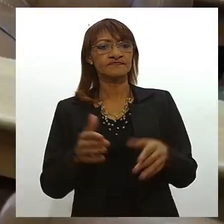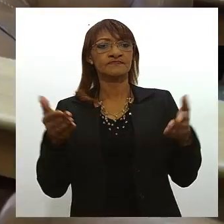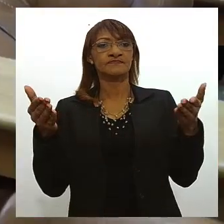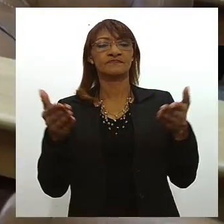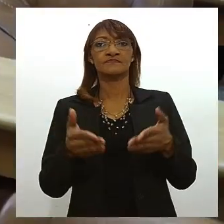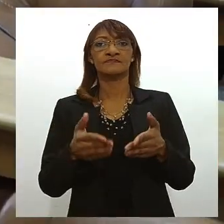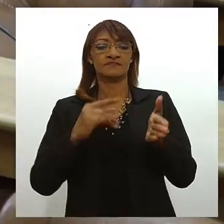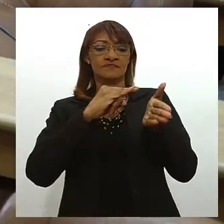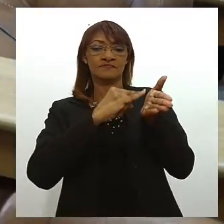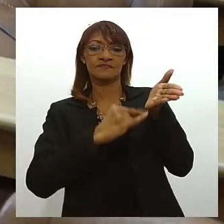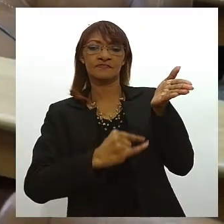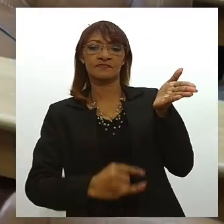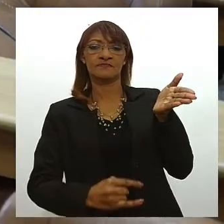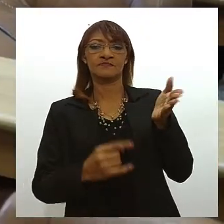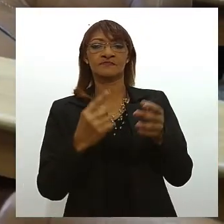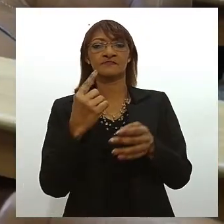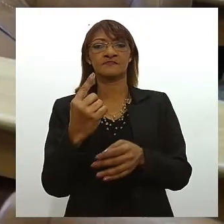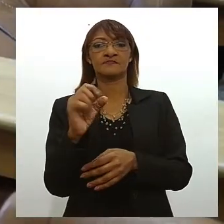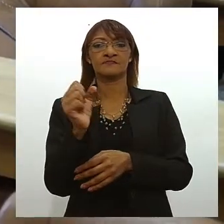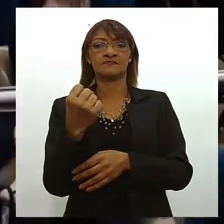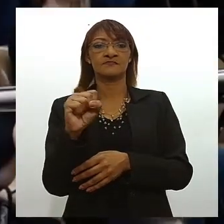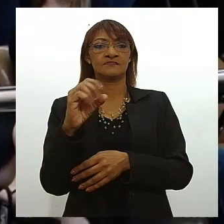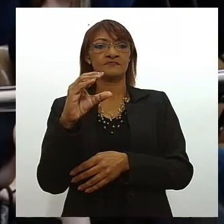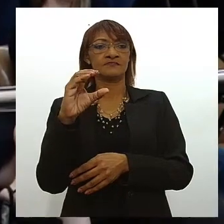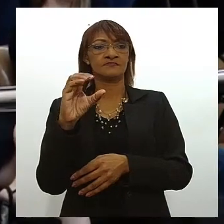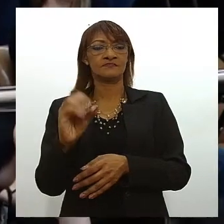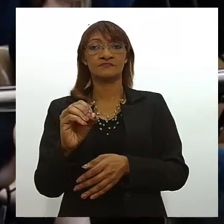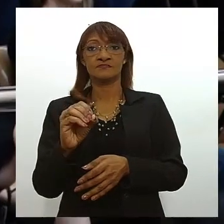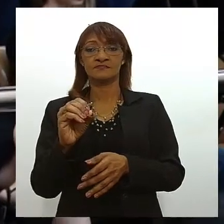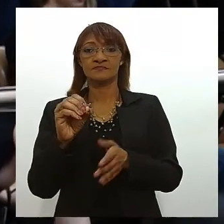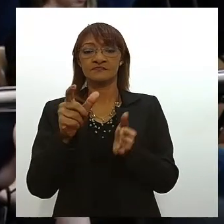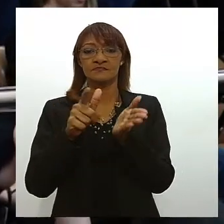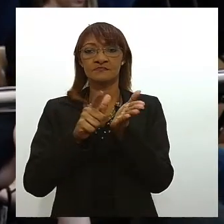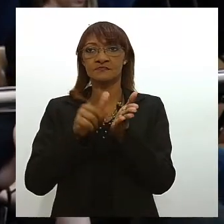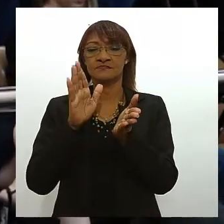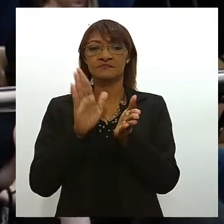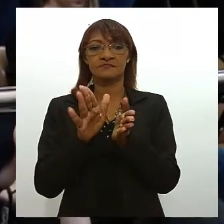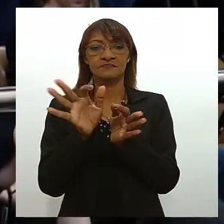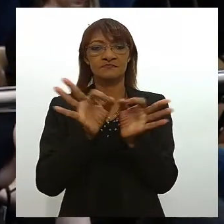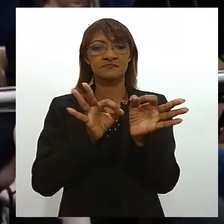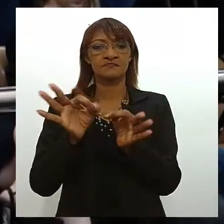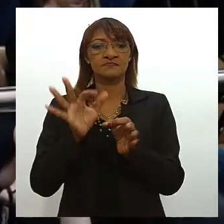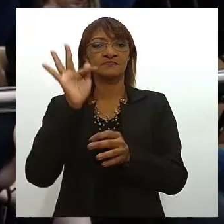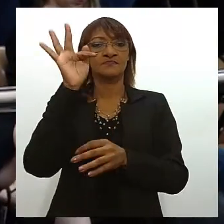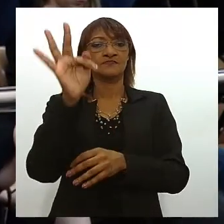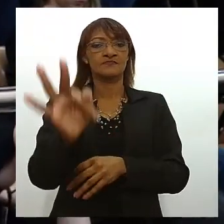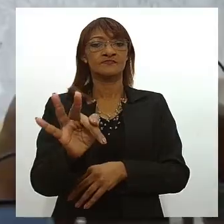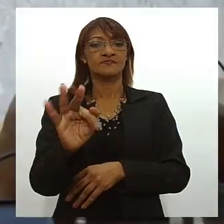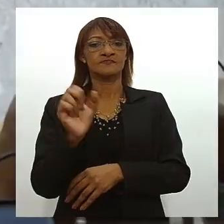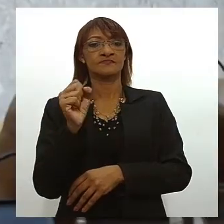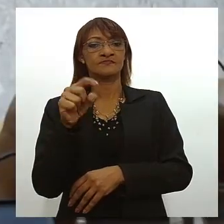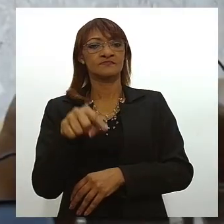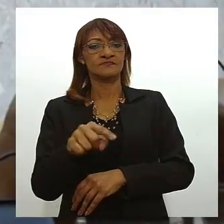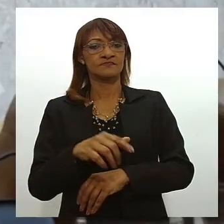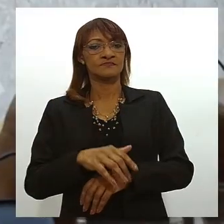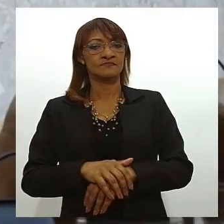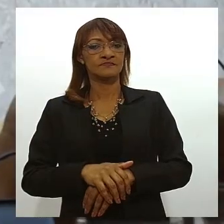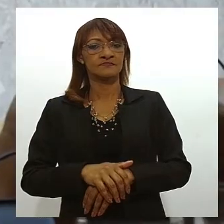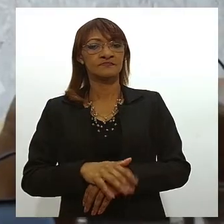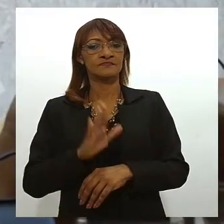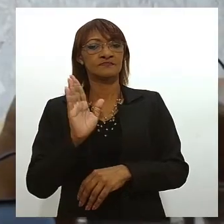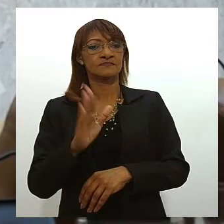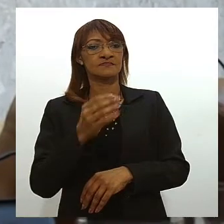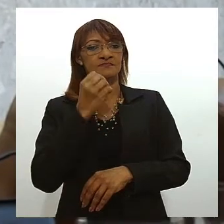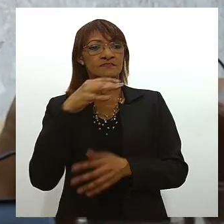um documento com 180 páginas que vai servir de farol para o planejamento do futuro de Sergipe de forma sólida